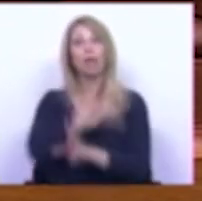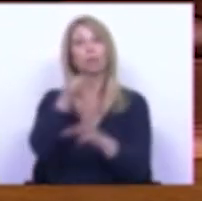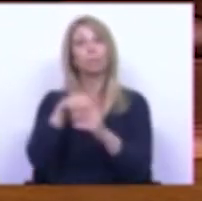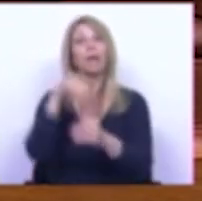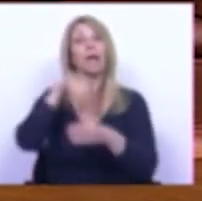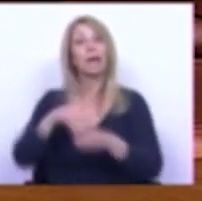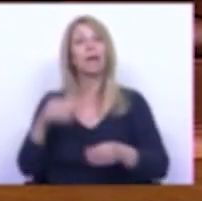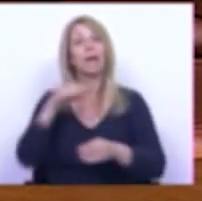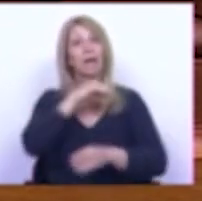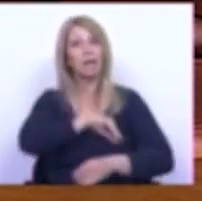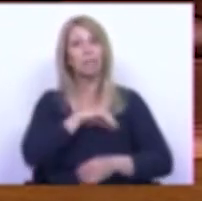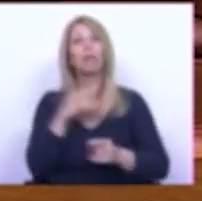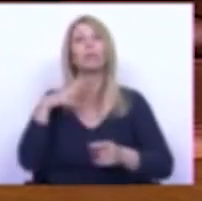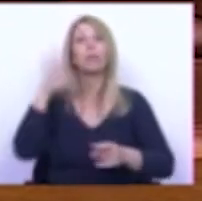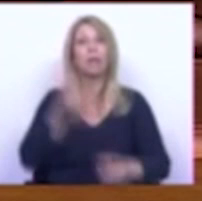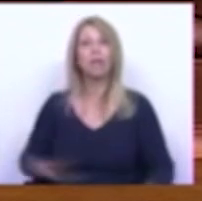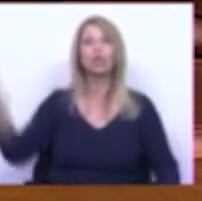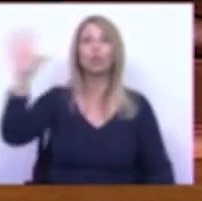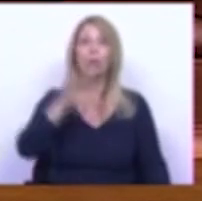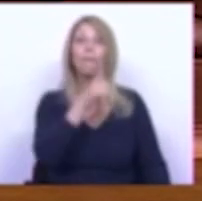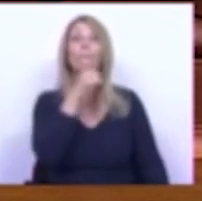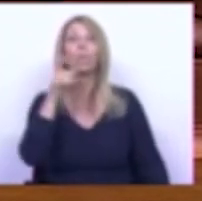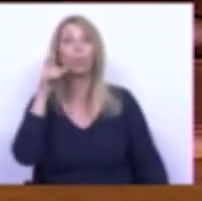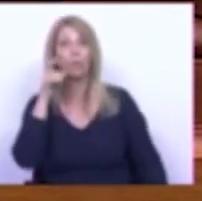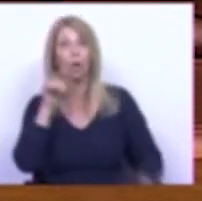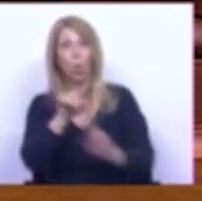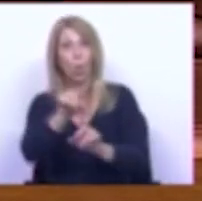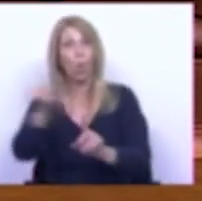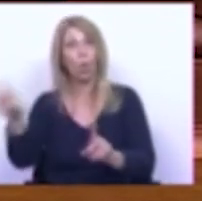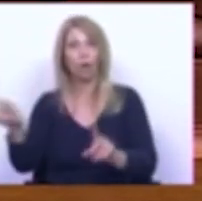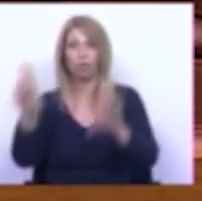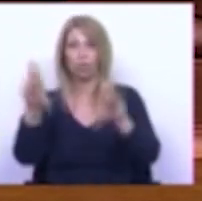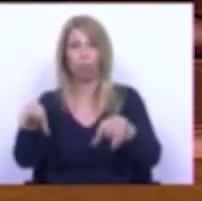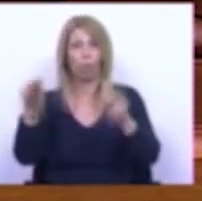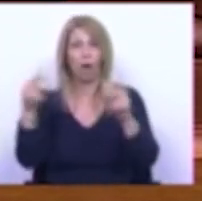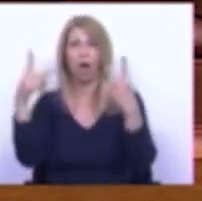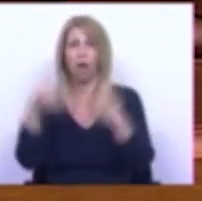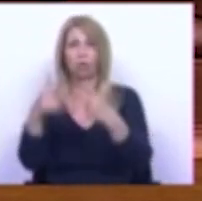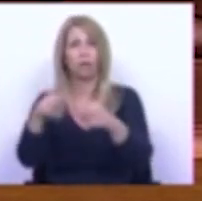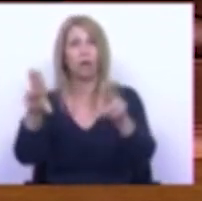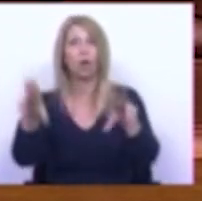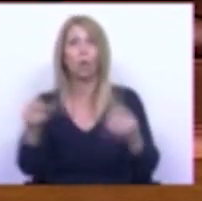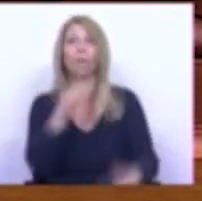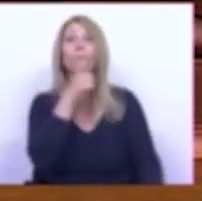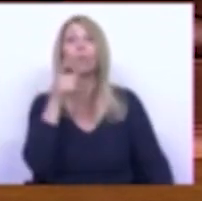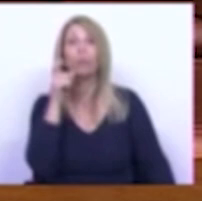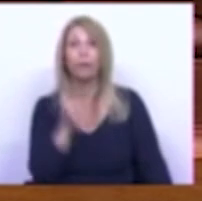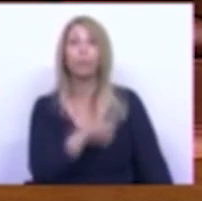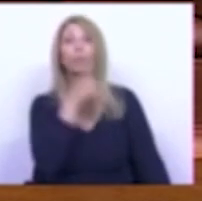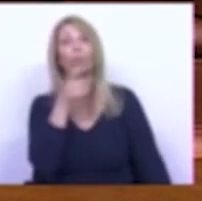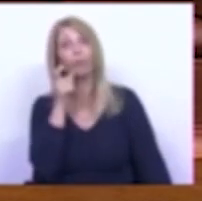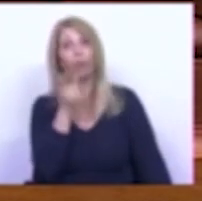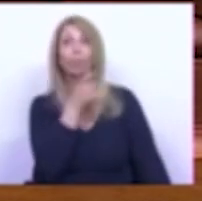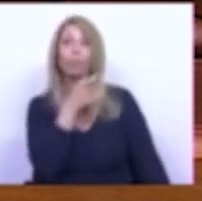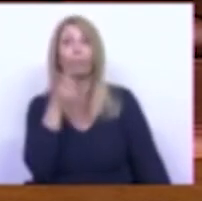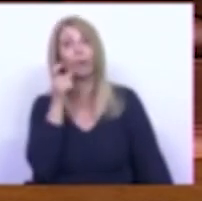prometeram que com eles jamais haveria austeridade prometeram prometeram e